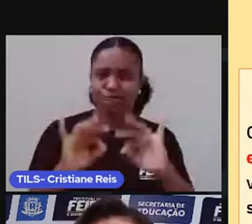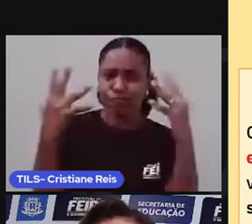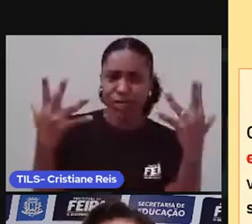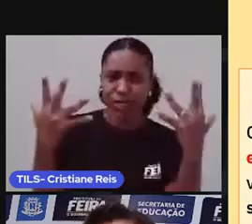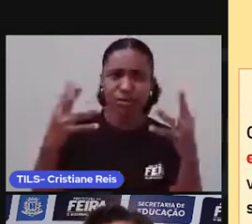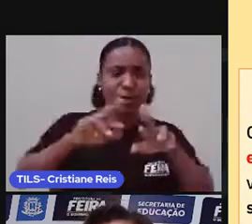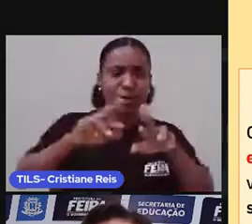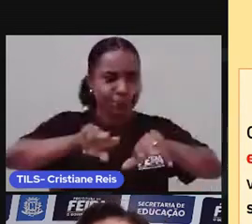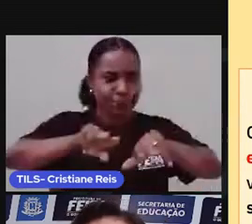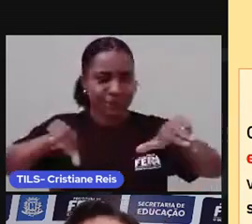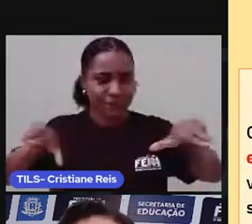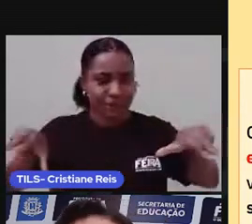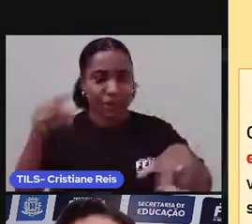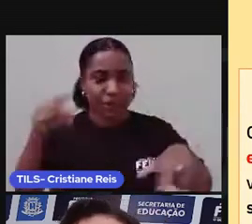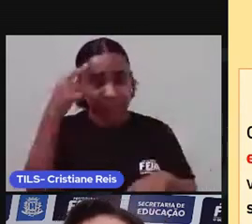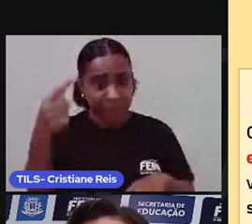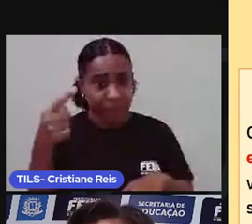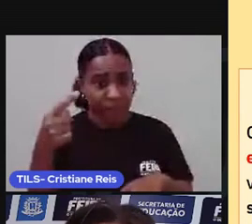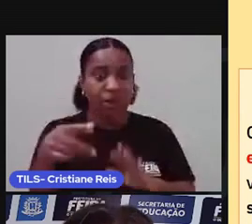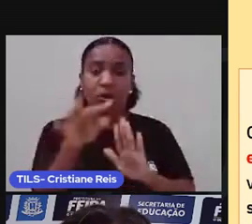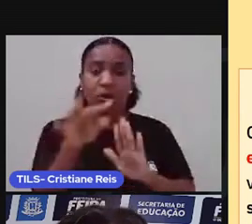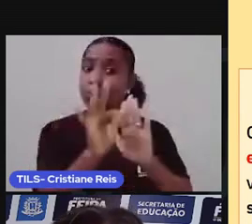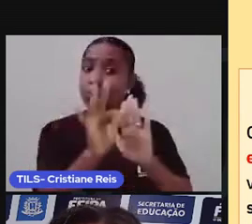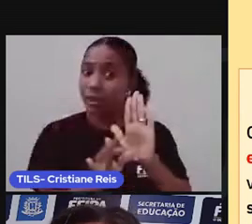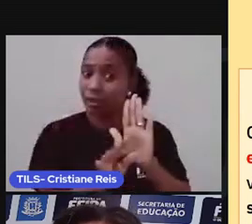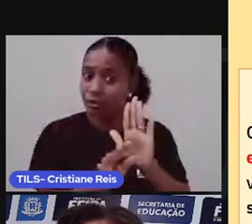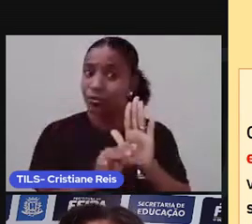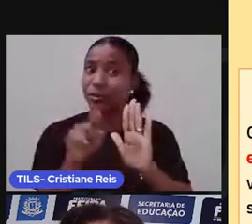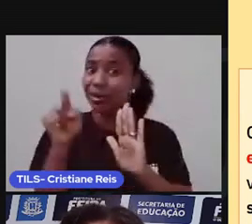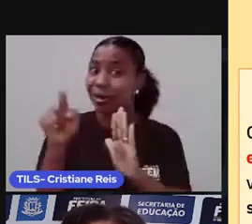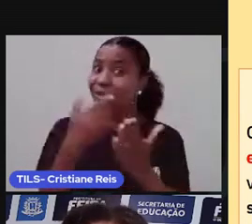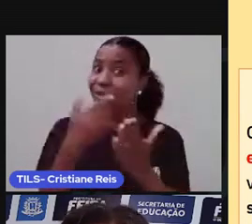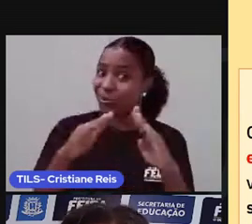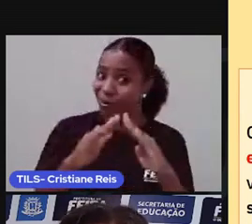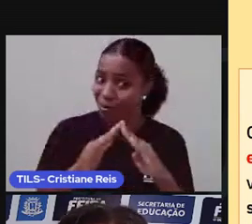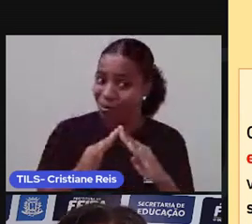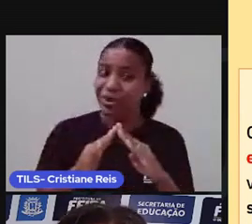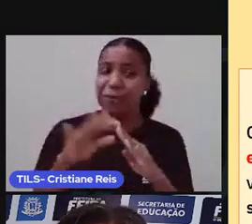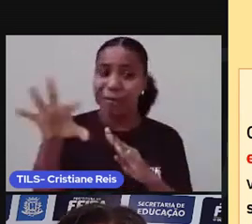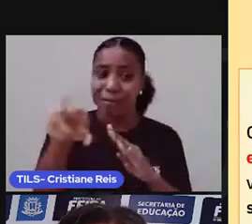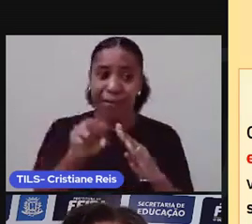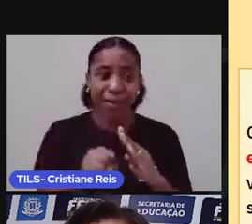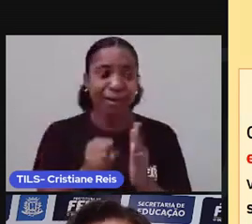Esse texto está no material impresso que você receberá da escola.